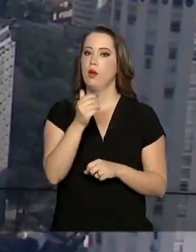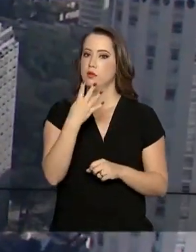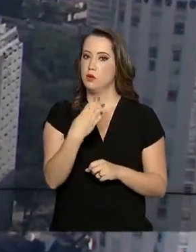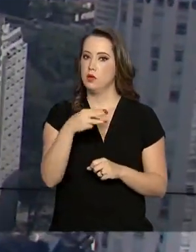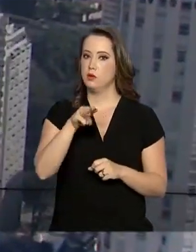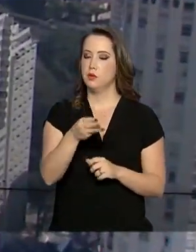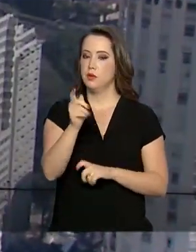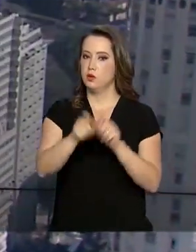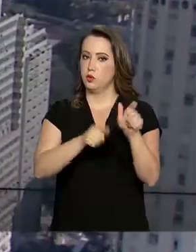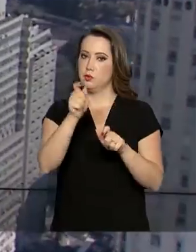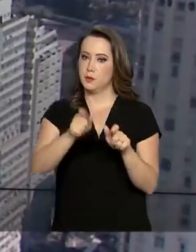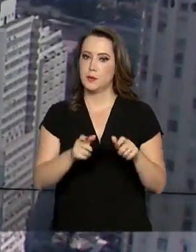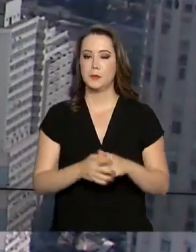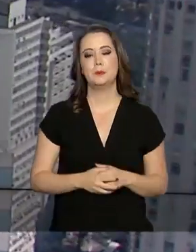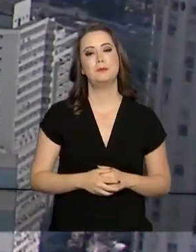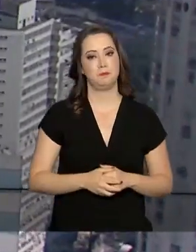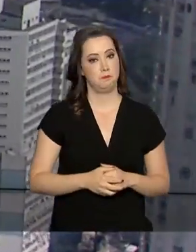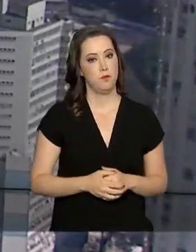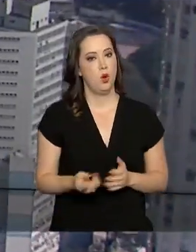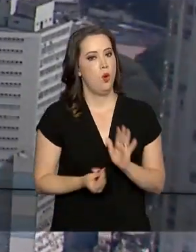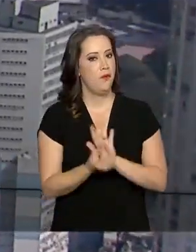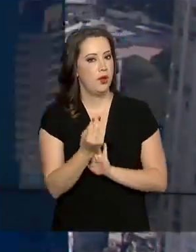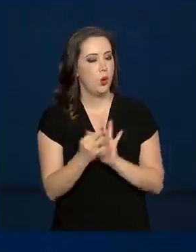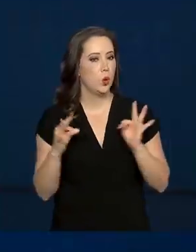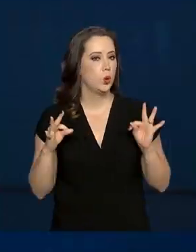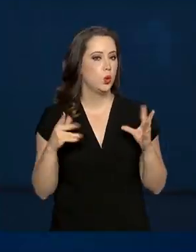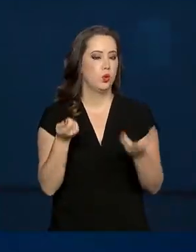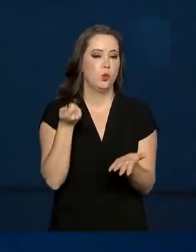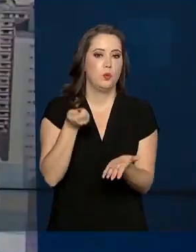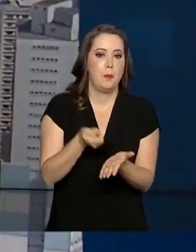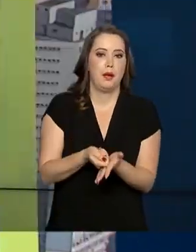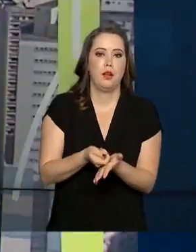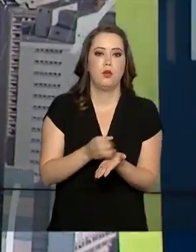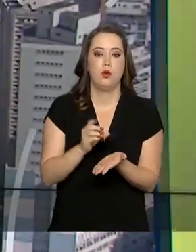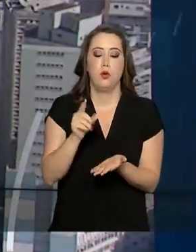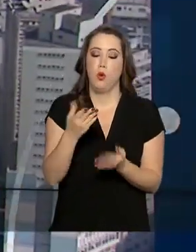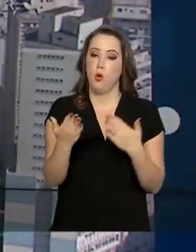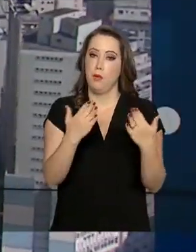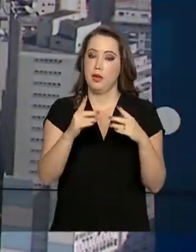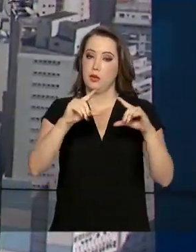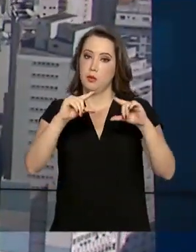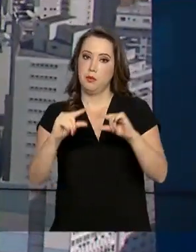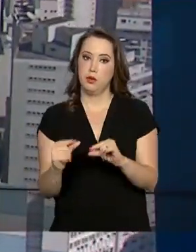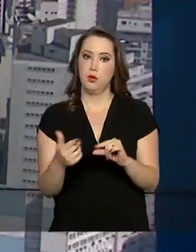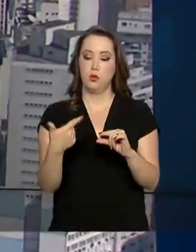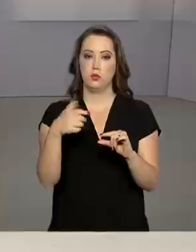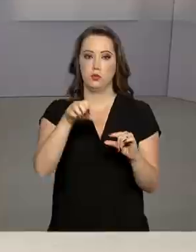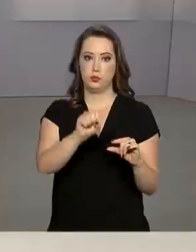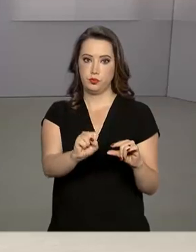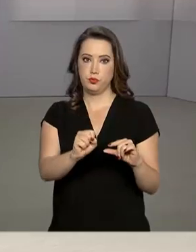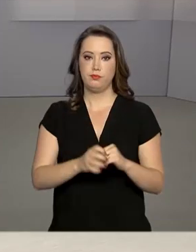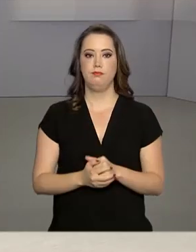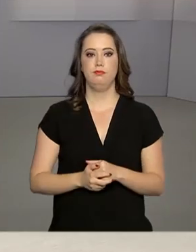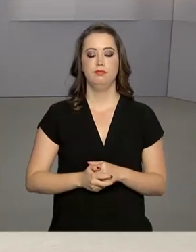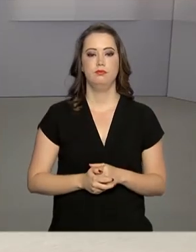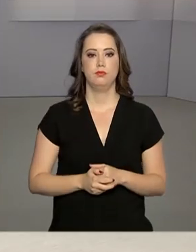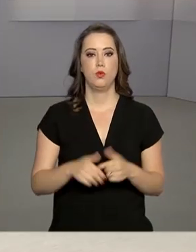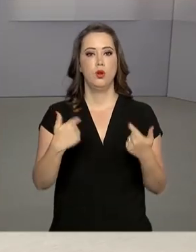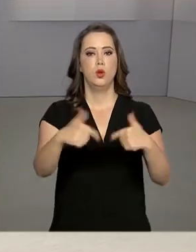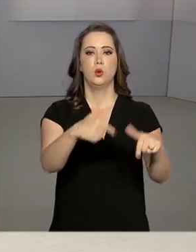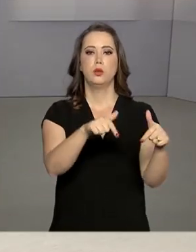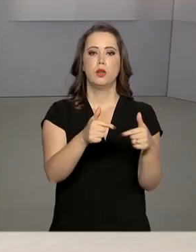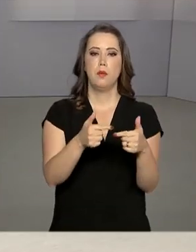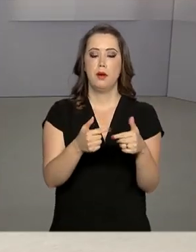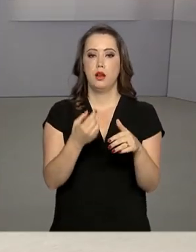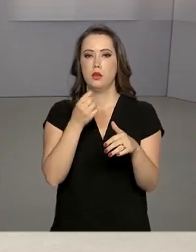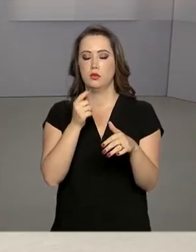4 milhões de participantes. O custo com todo o processo foi menor do que em 2018. A Operação